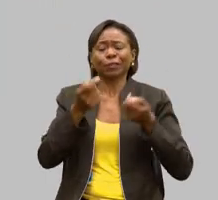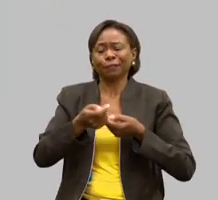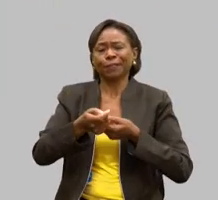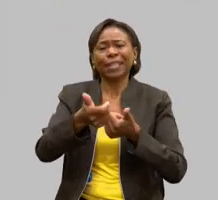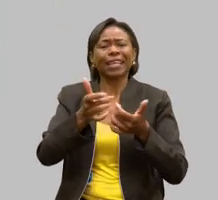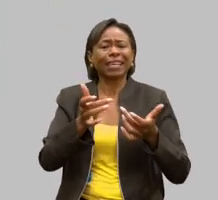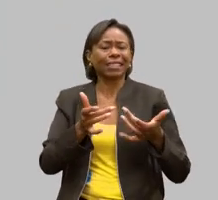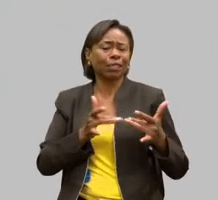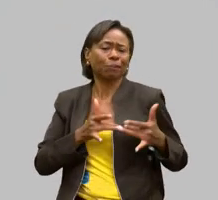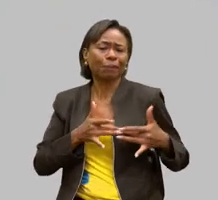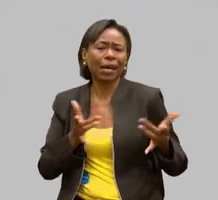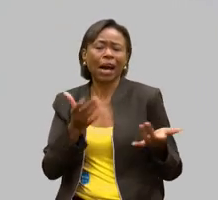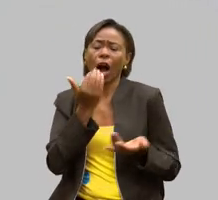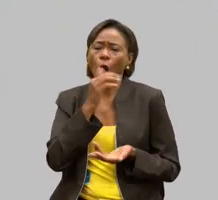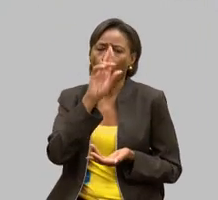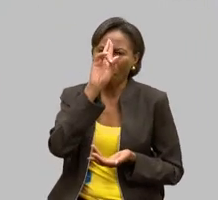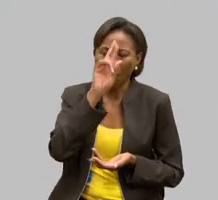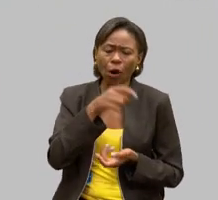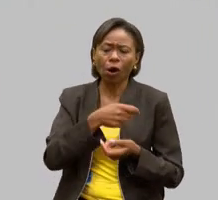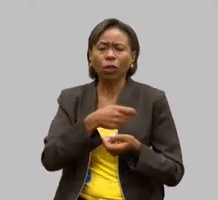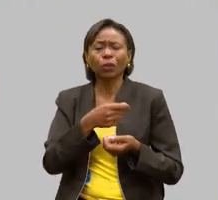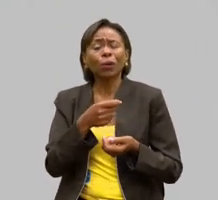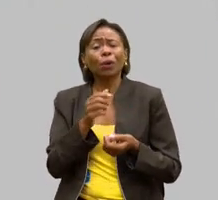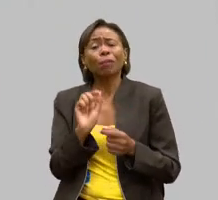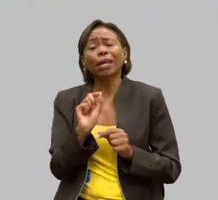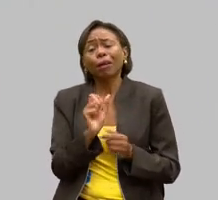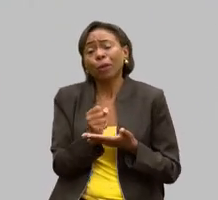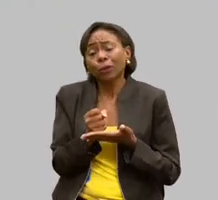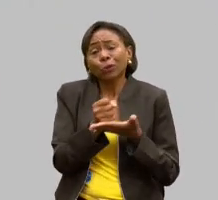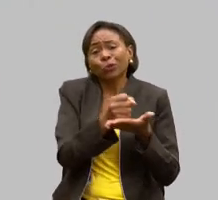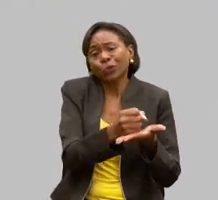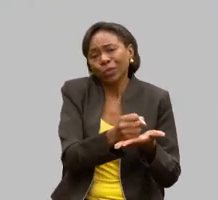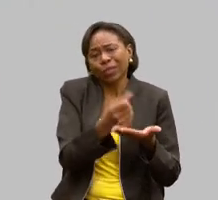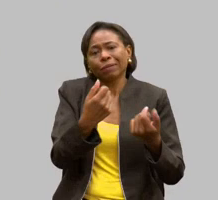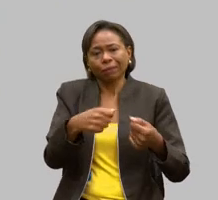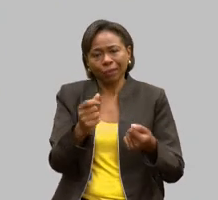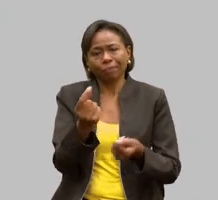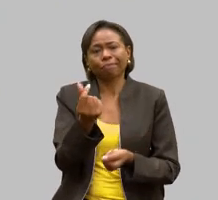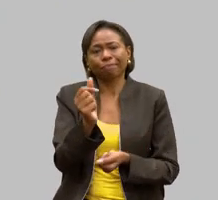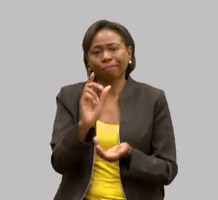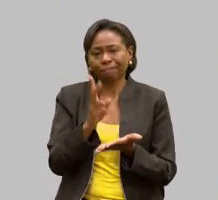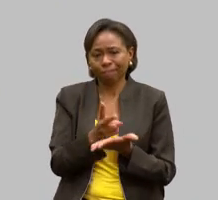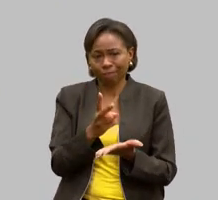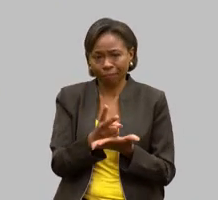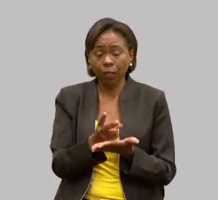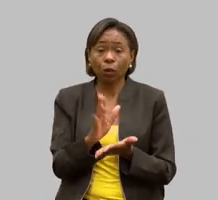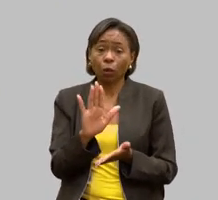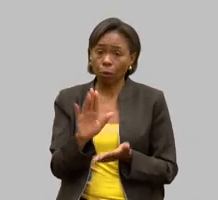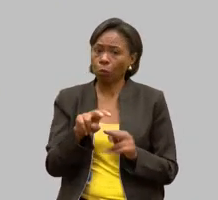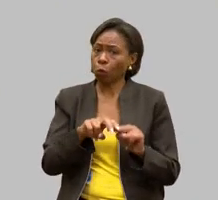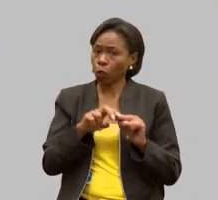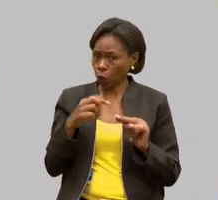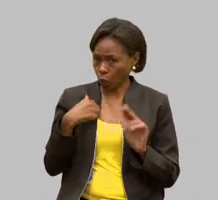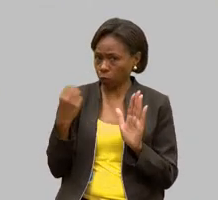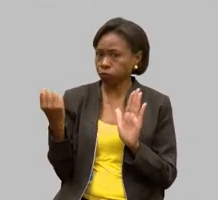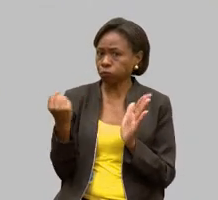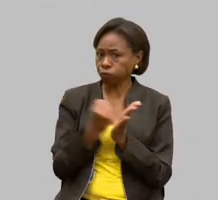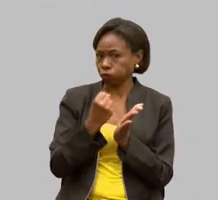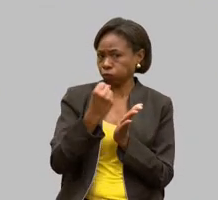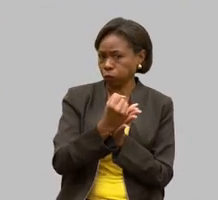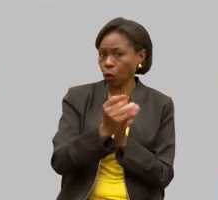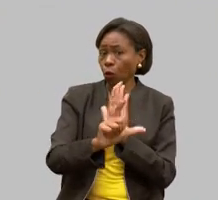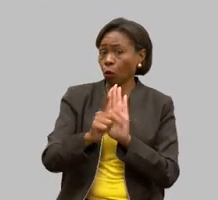precisando de auxílio para se manterem. Por isso, eu protocolei um projeto de lei, que é 1693